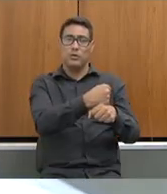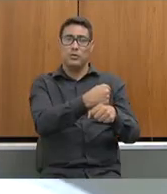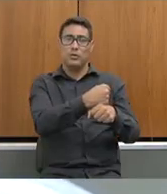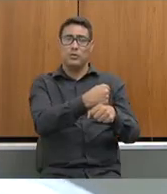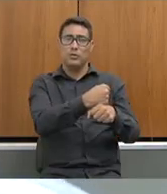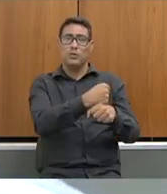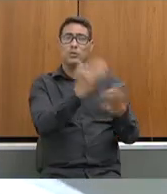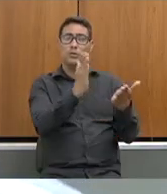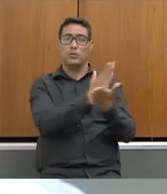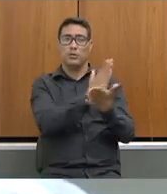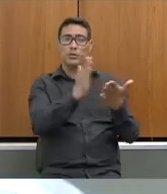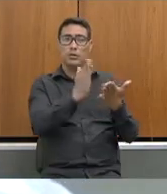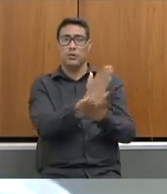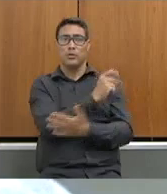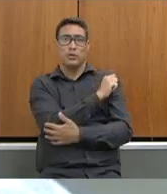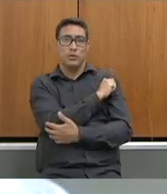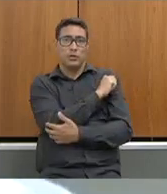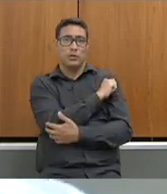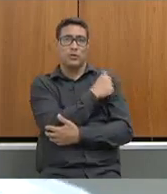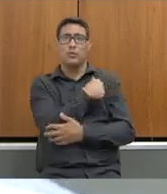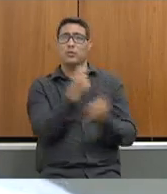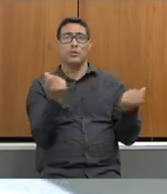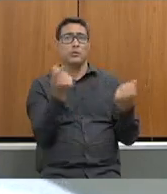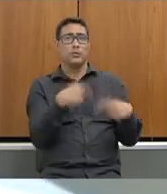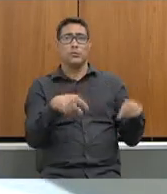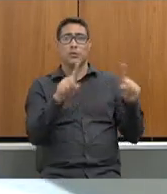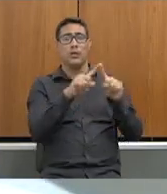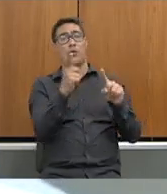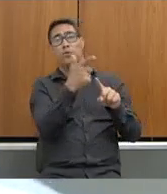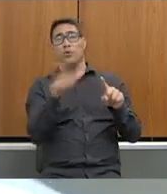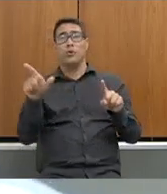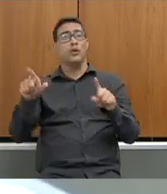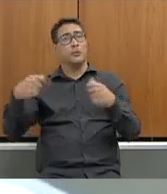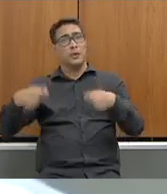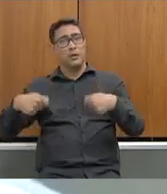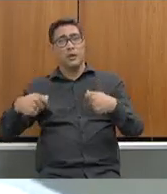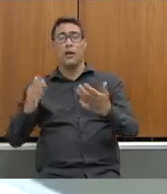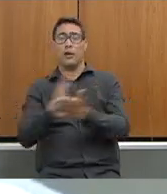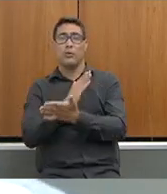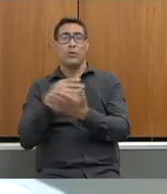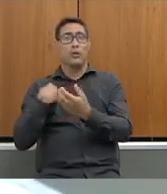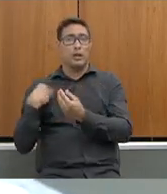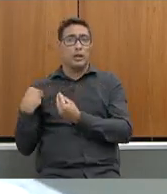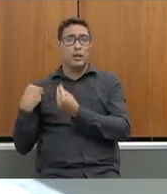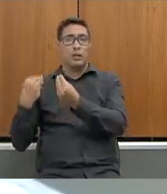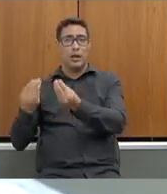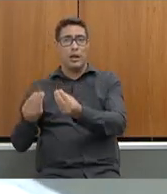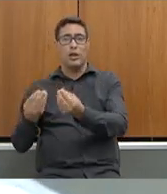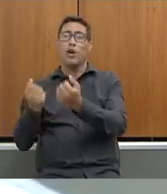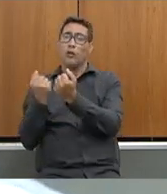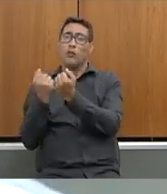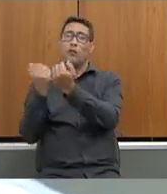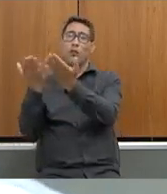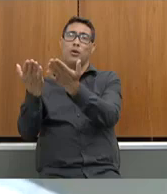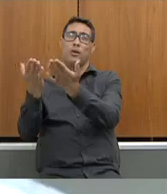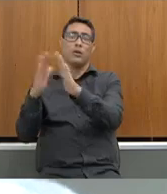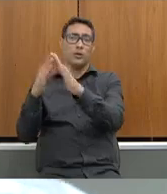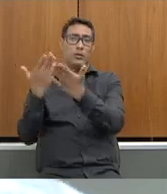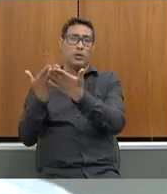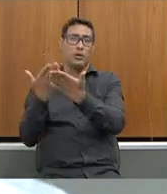alguns alunos alguns que nem precisavam outros precisavam outros foram entregues em locais fora do estabelecimento de ensino